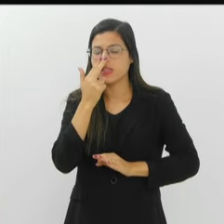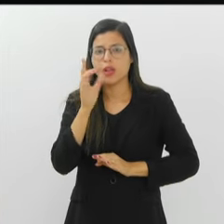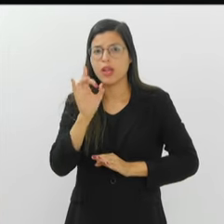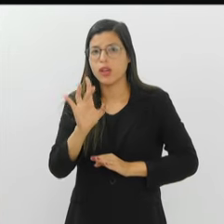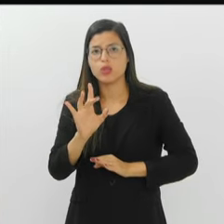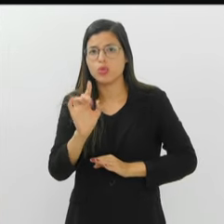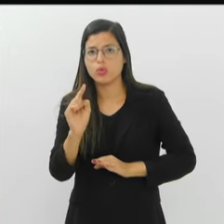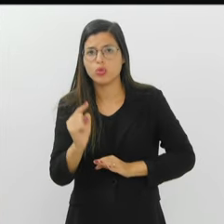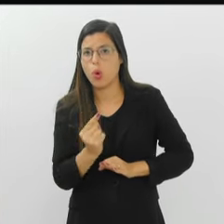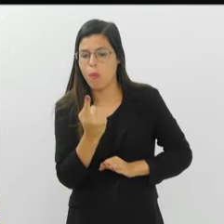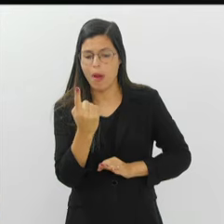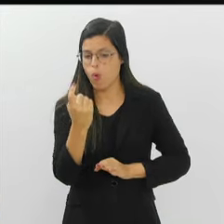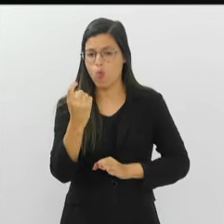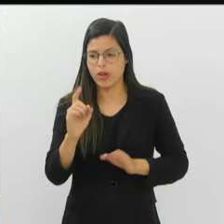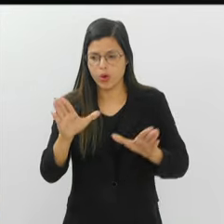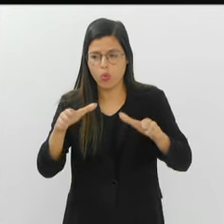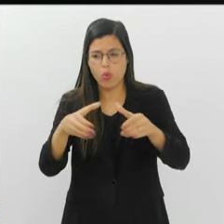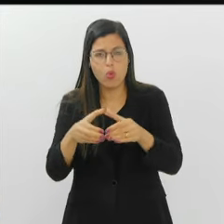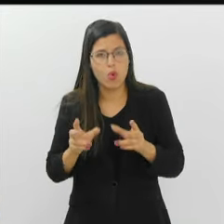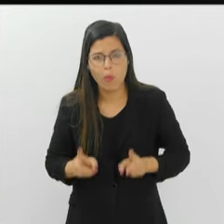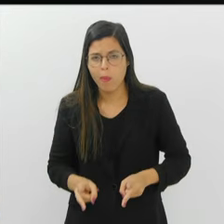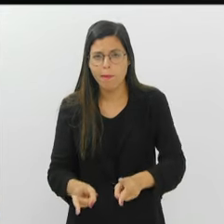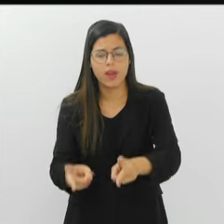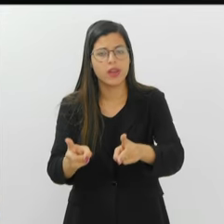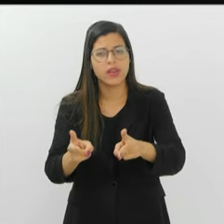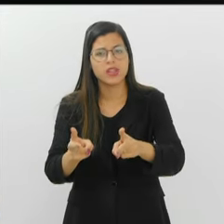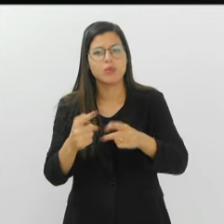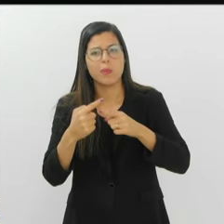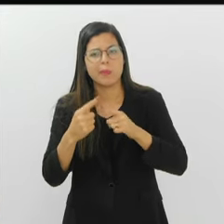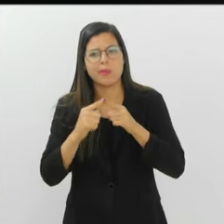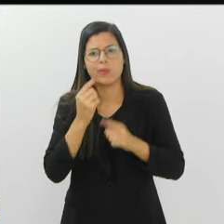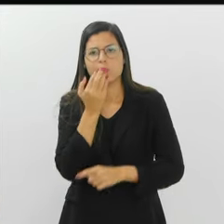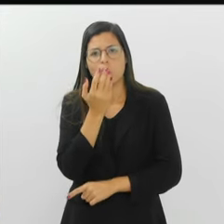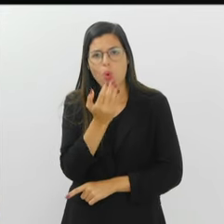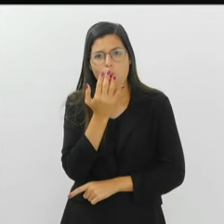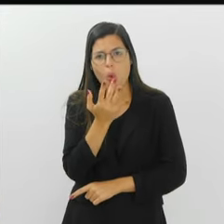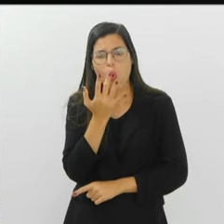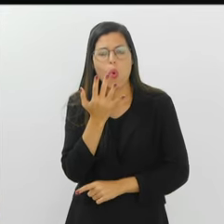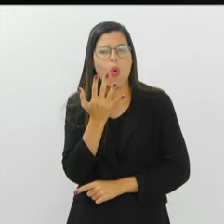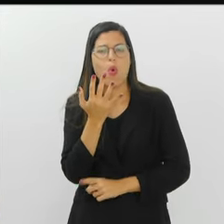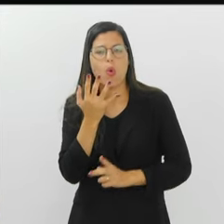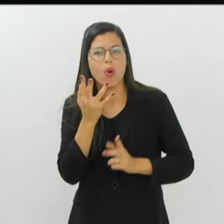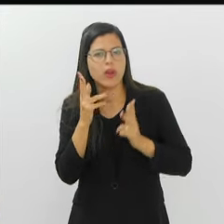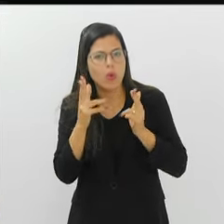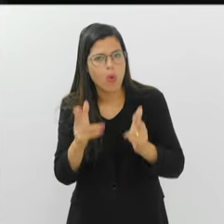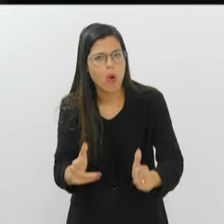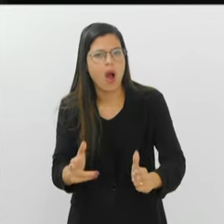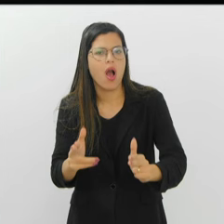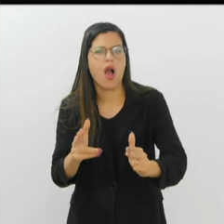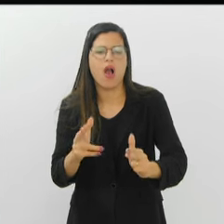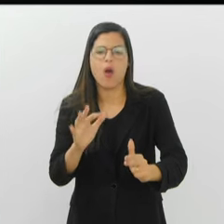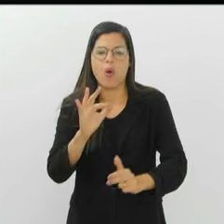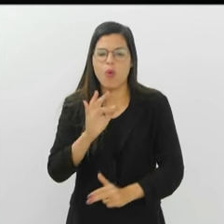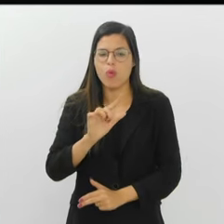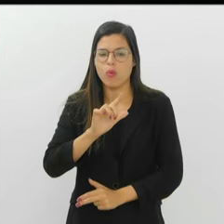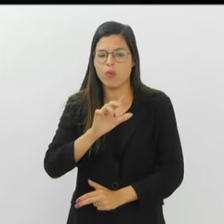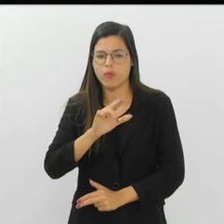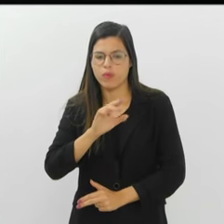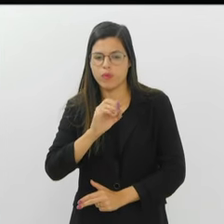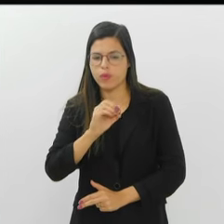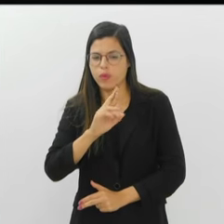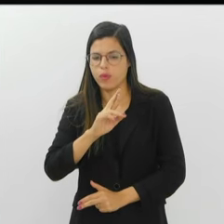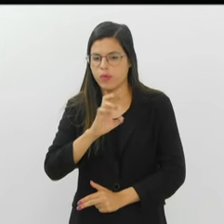aquilo, parecia que era uma escola só. Então, eu exagerando, lógico, mas parece que as cores eram as mesmas, é o florescente.